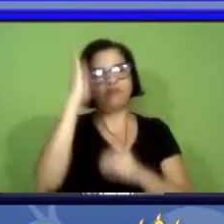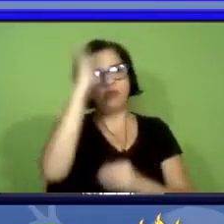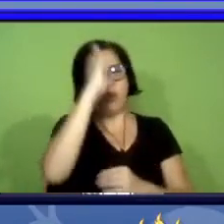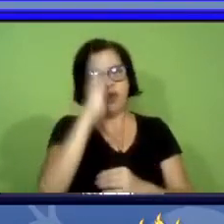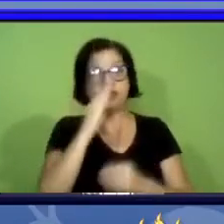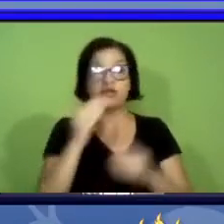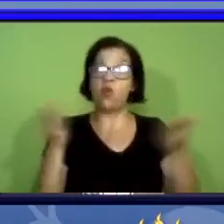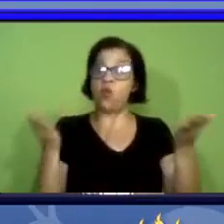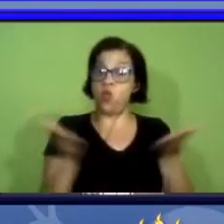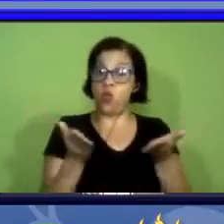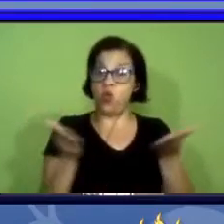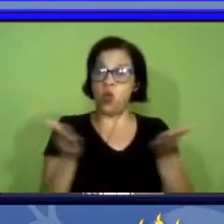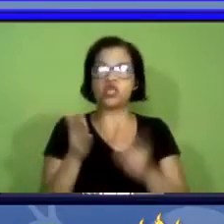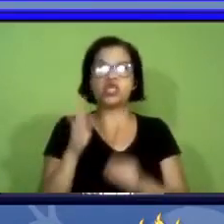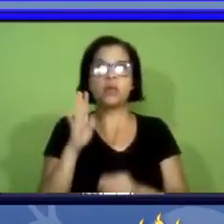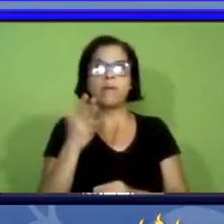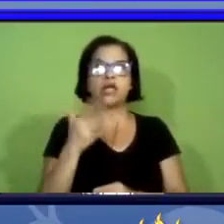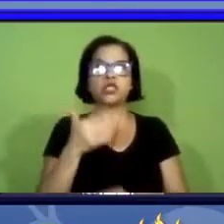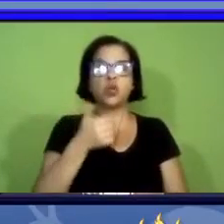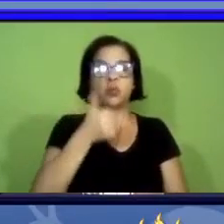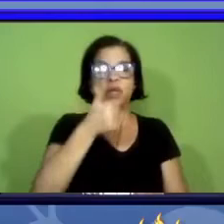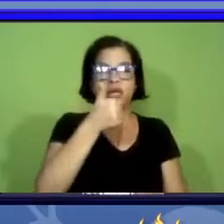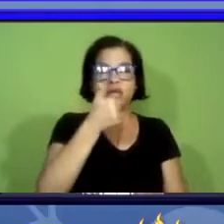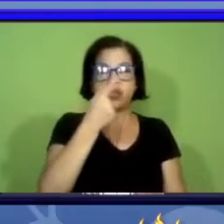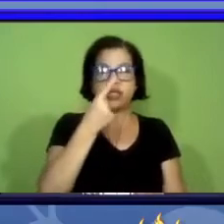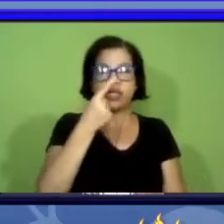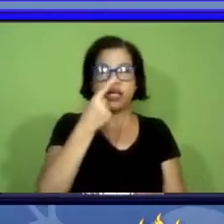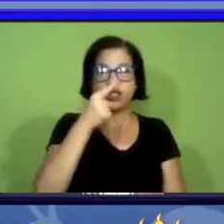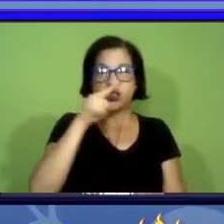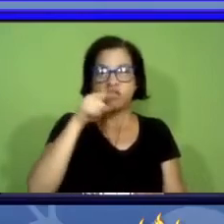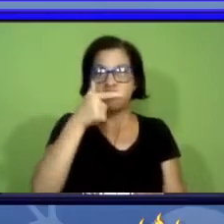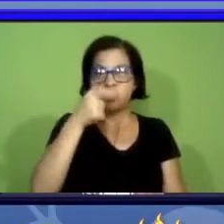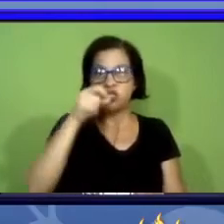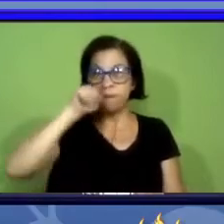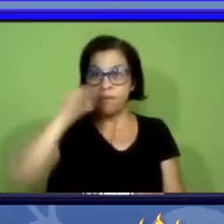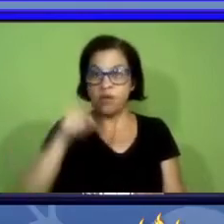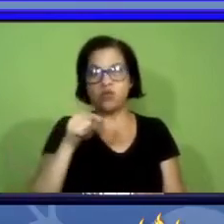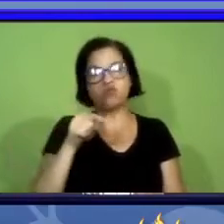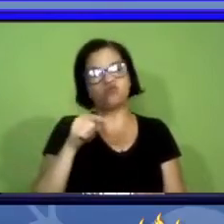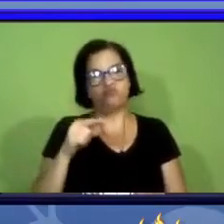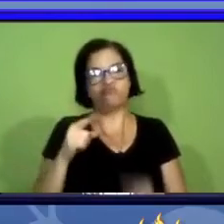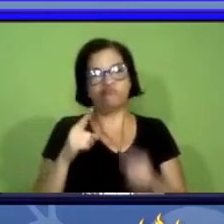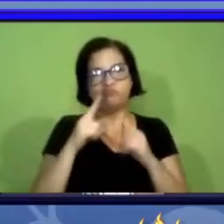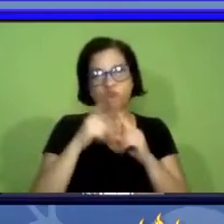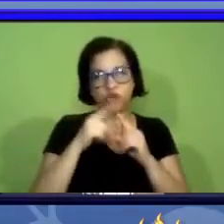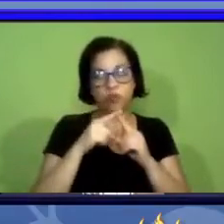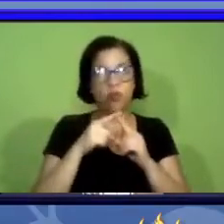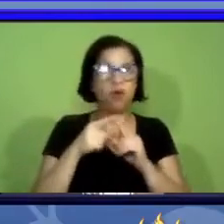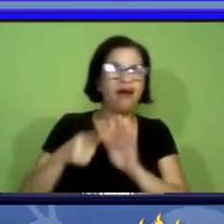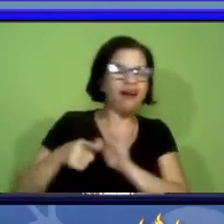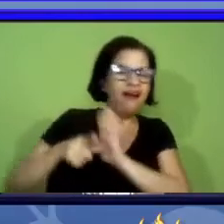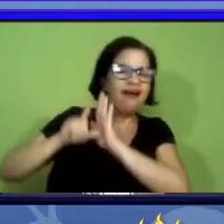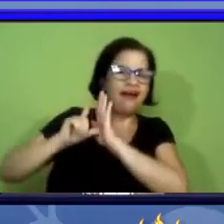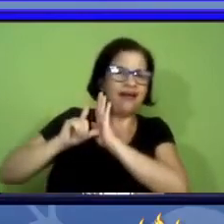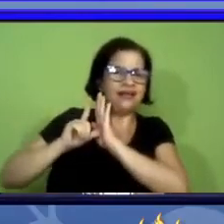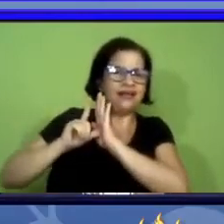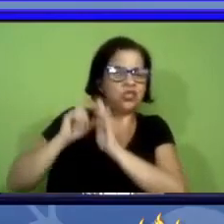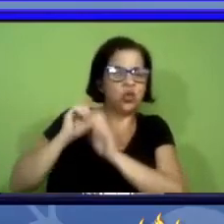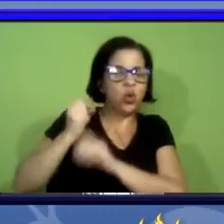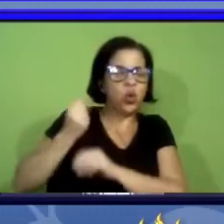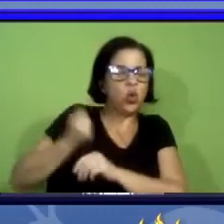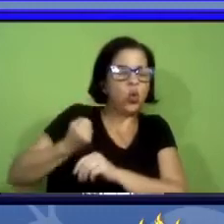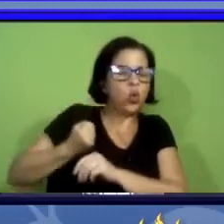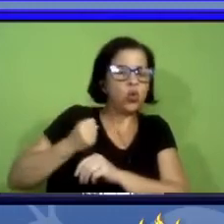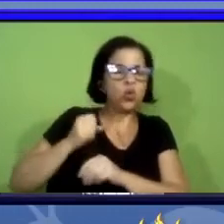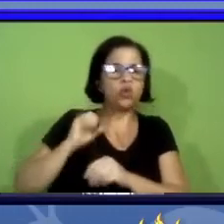está em torno de 120 mil espécies antes esse número só era